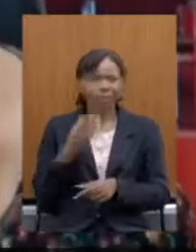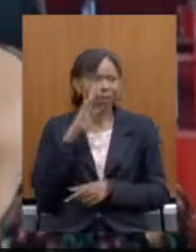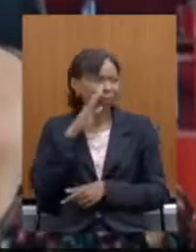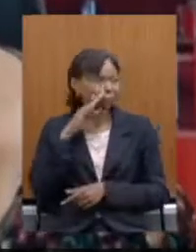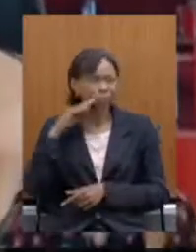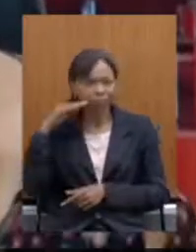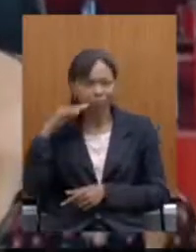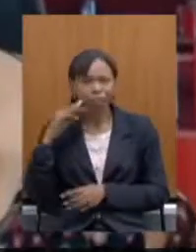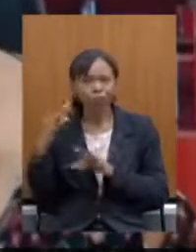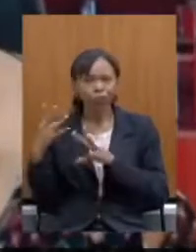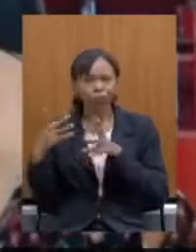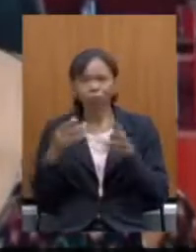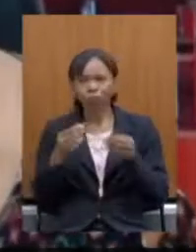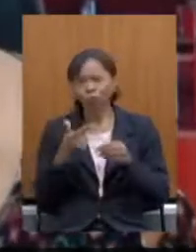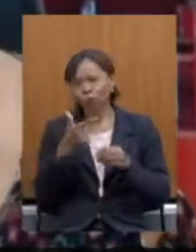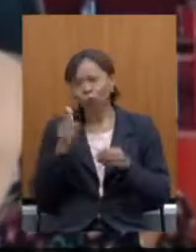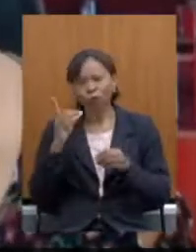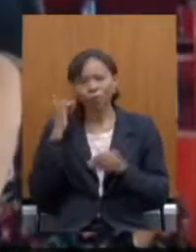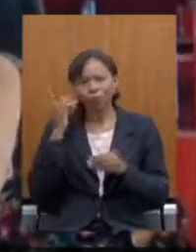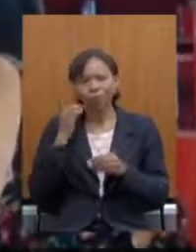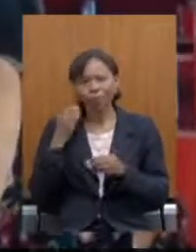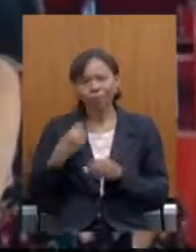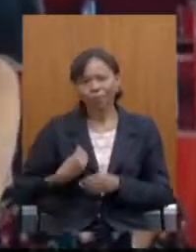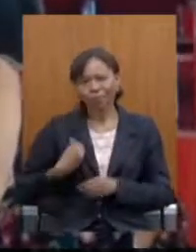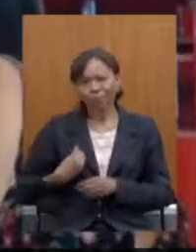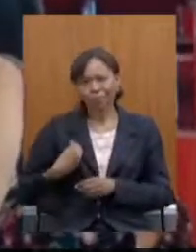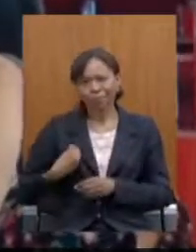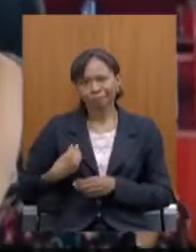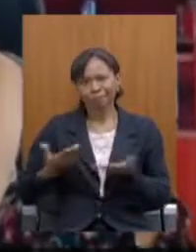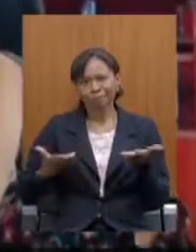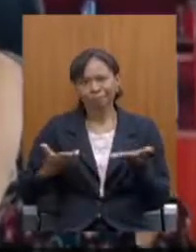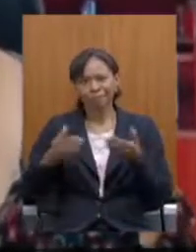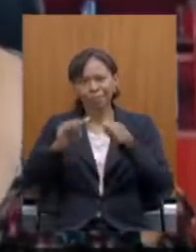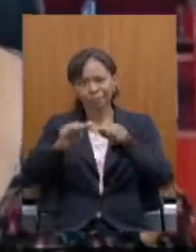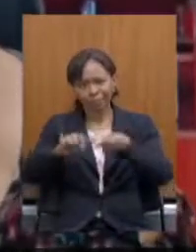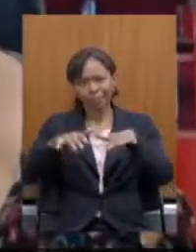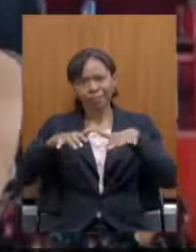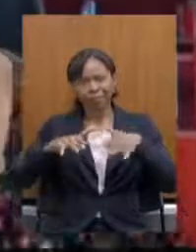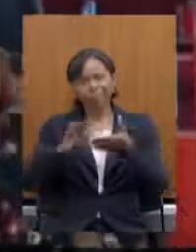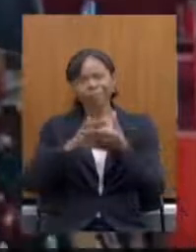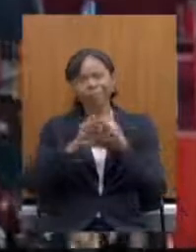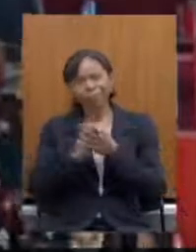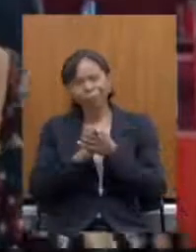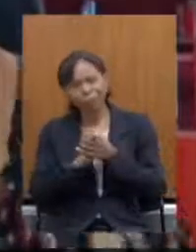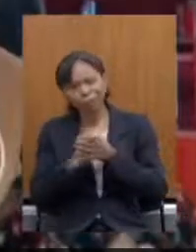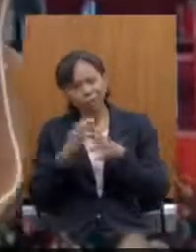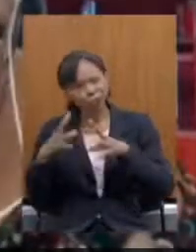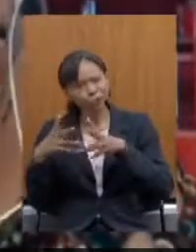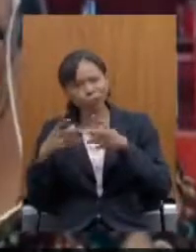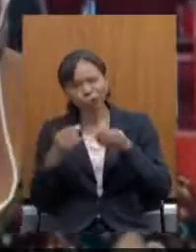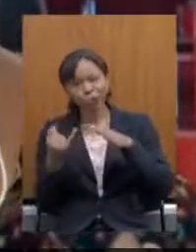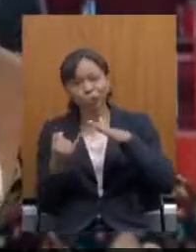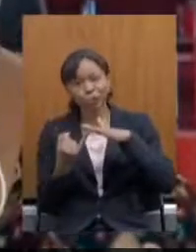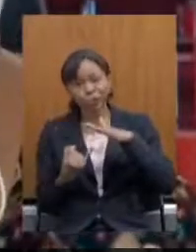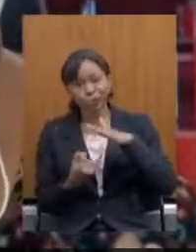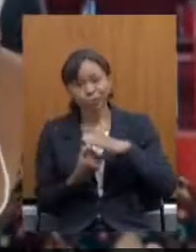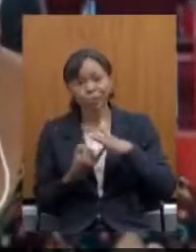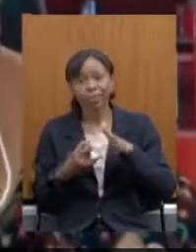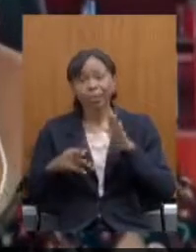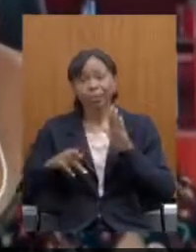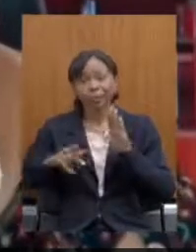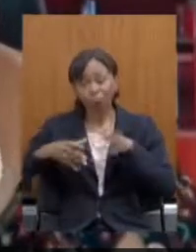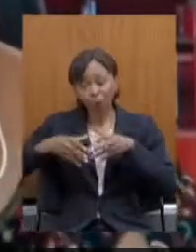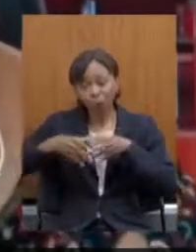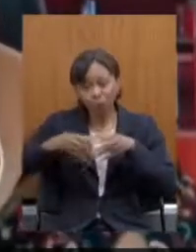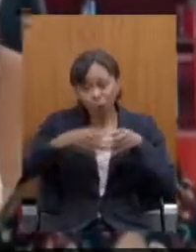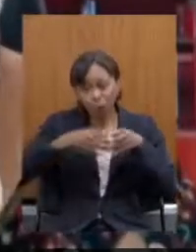deputados que estão participando dessa audiência cumprimento também todas as entidades sindicais que